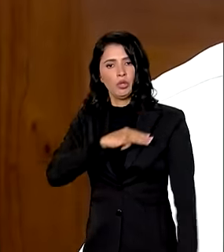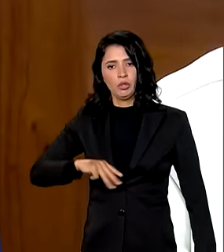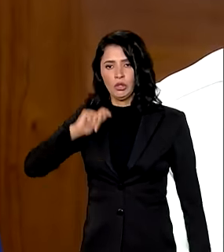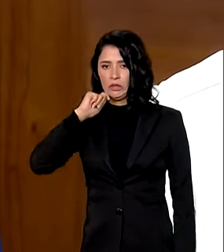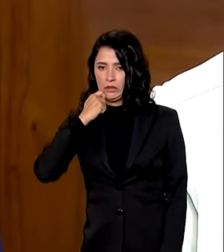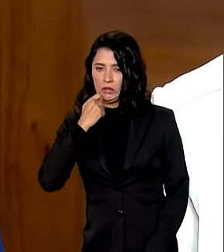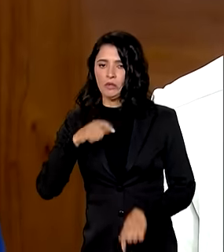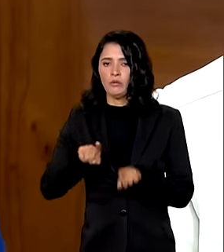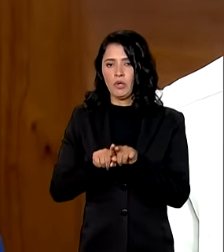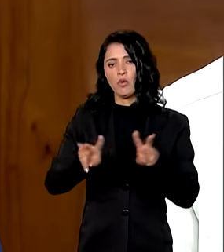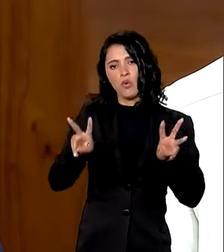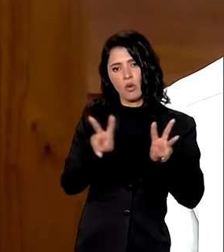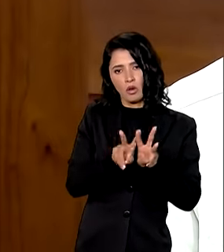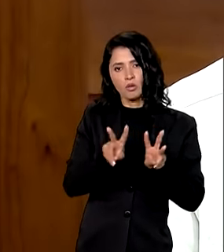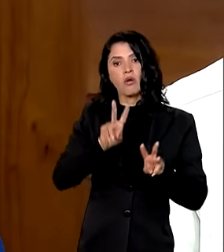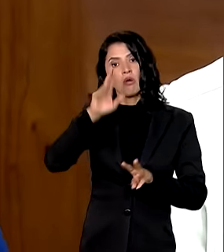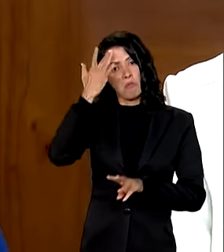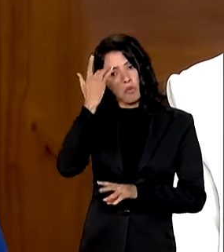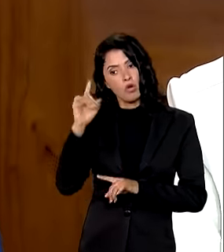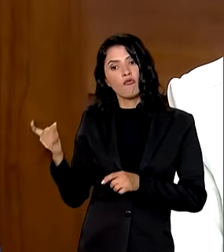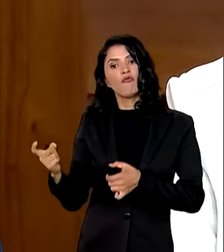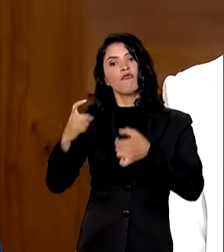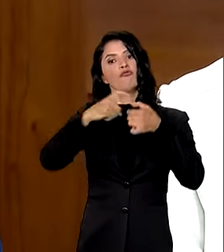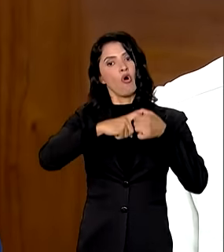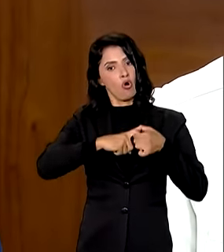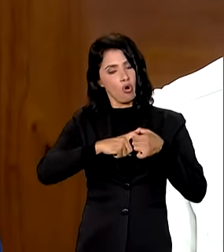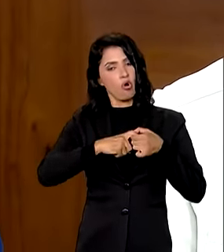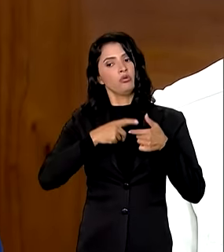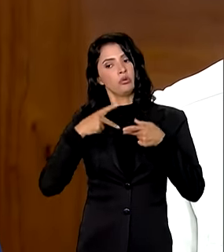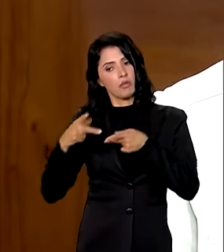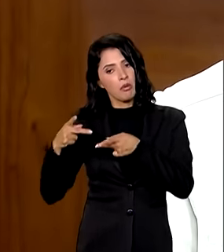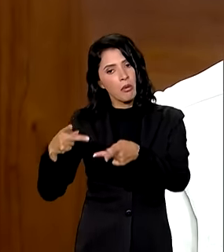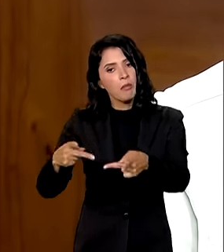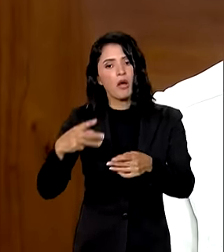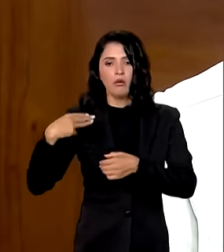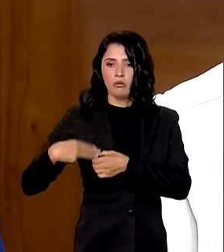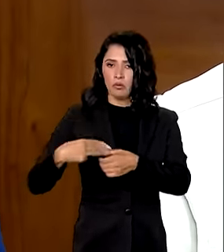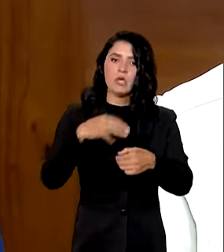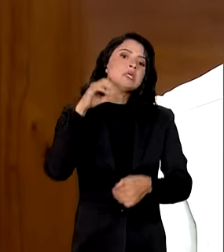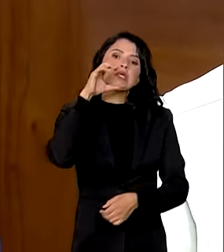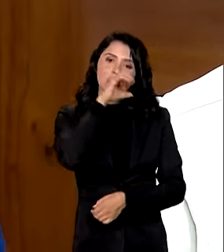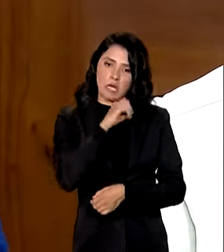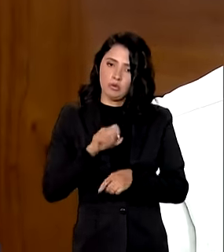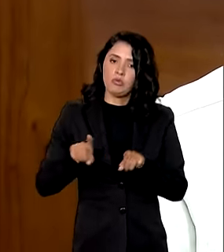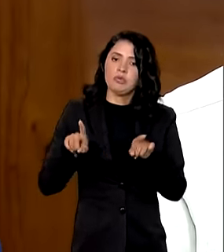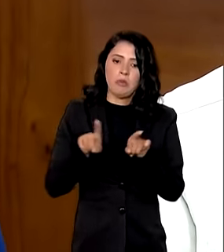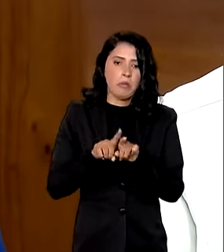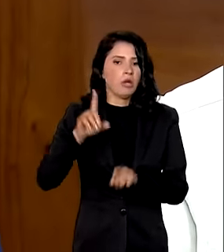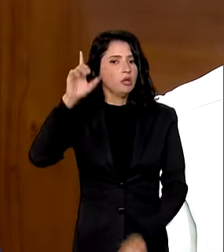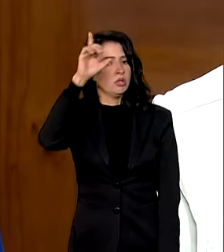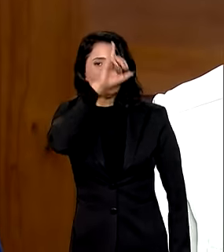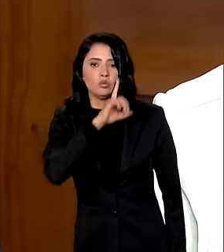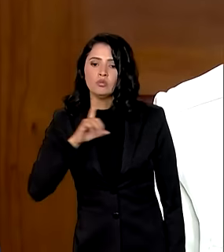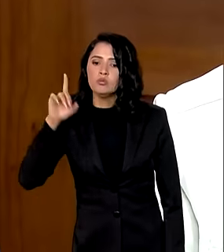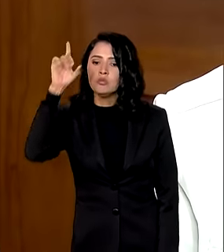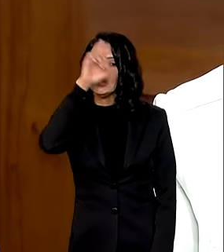ministro Hélito. Amanhã nós retomamos as agendas nos municípios, no sábado inteiro também, domingo.